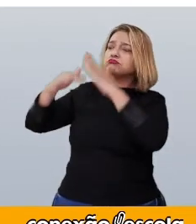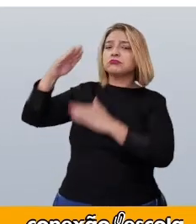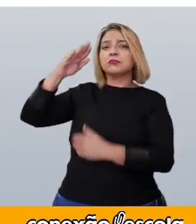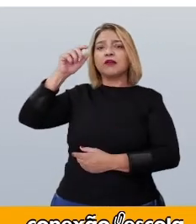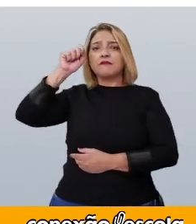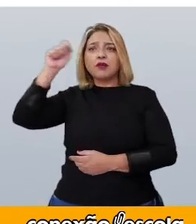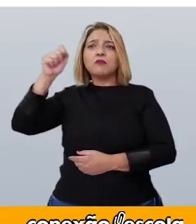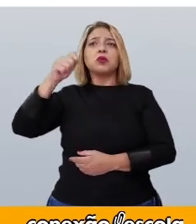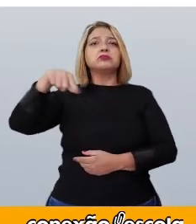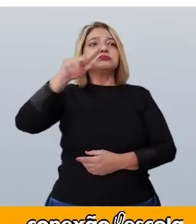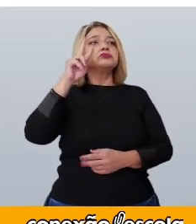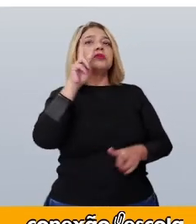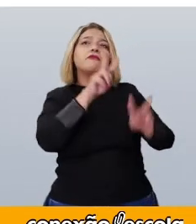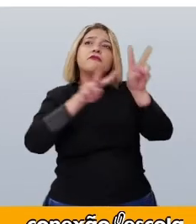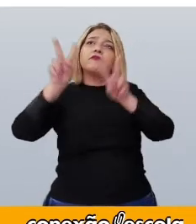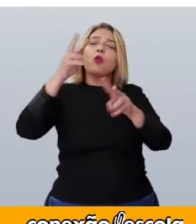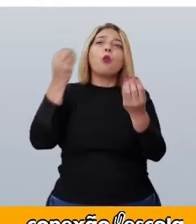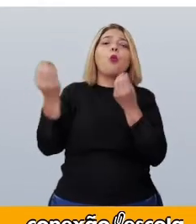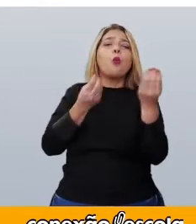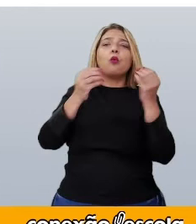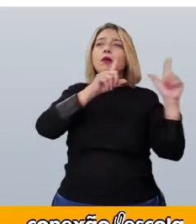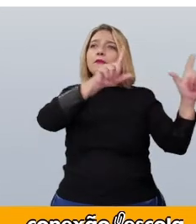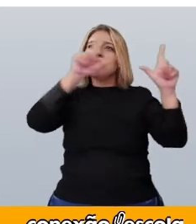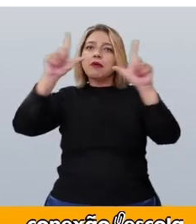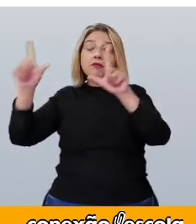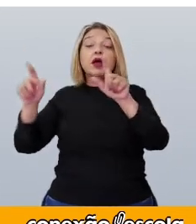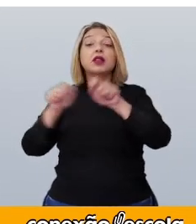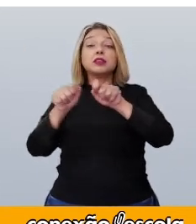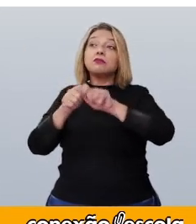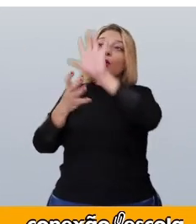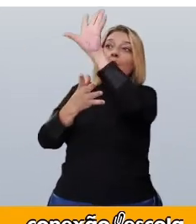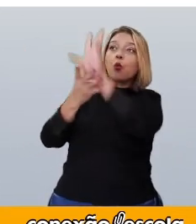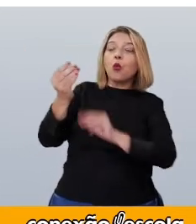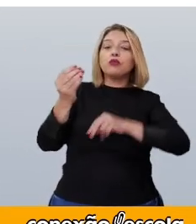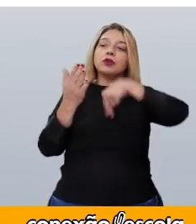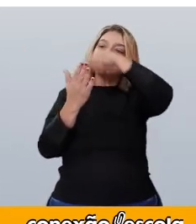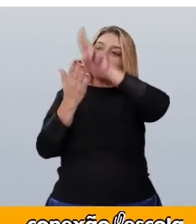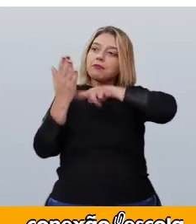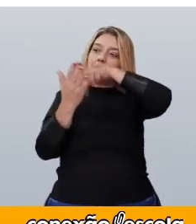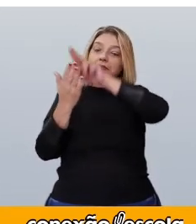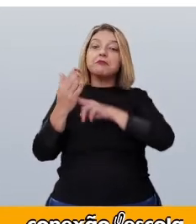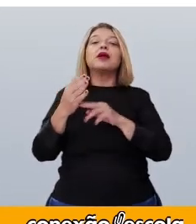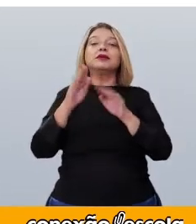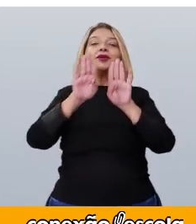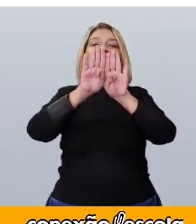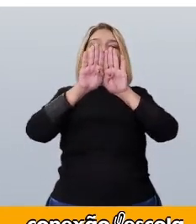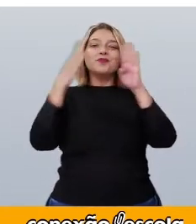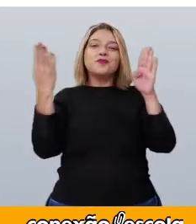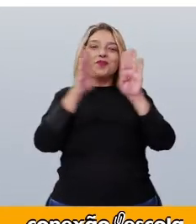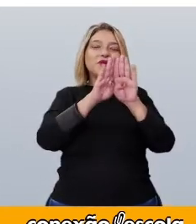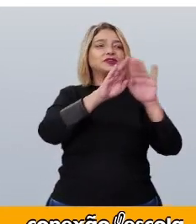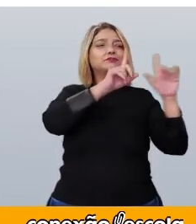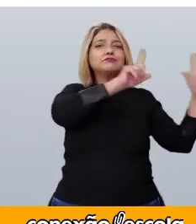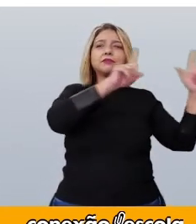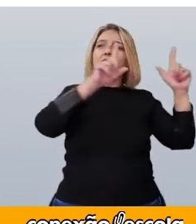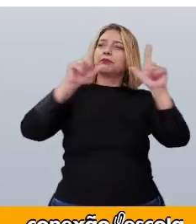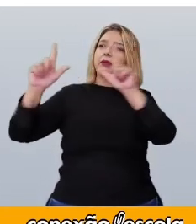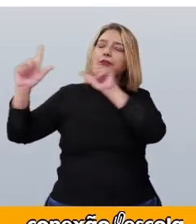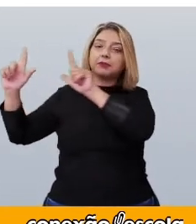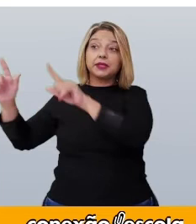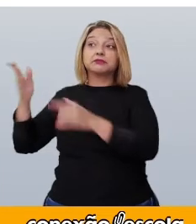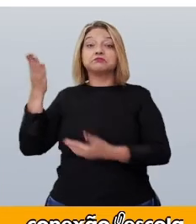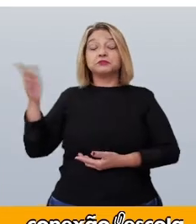imprimiram fotos das obras e as reproduziram nas portas. Tudo sobre a orientação da